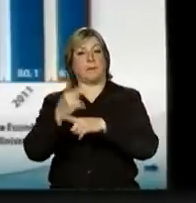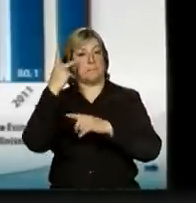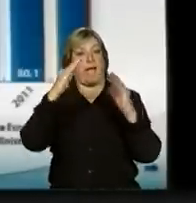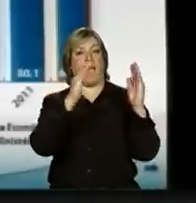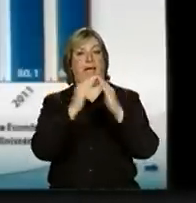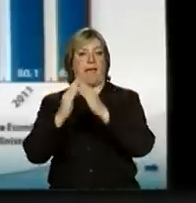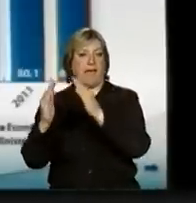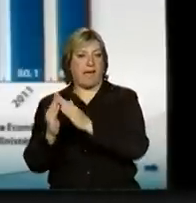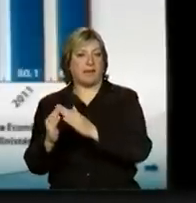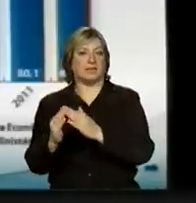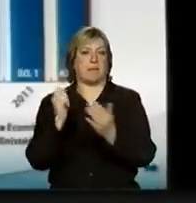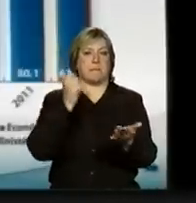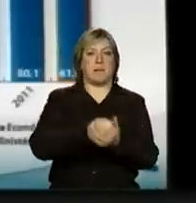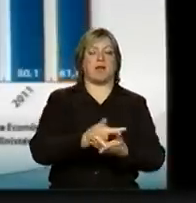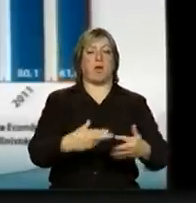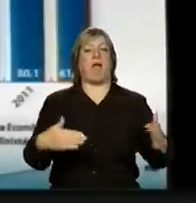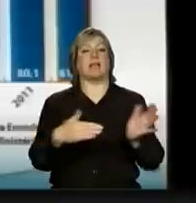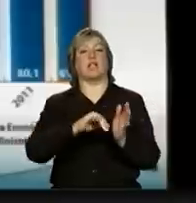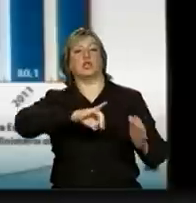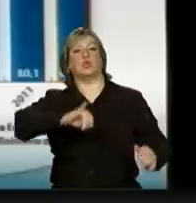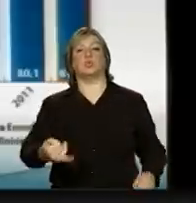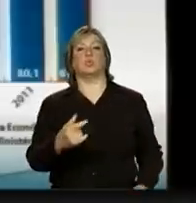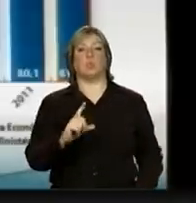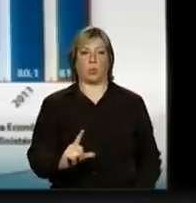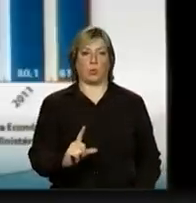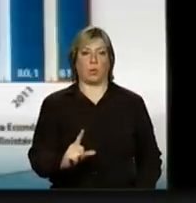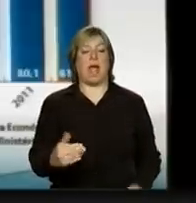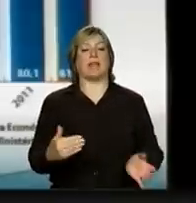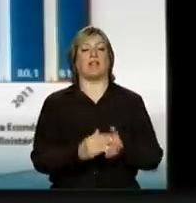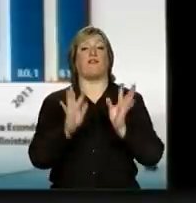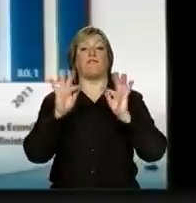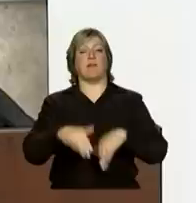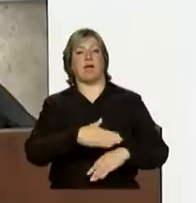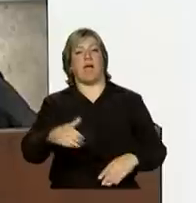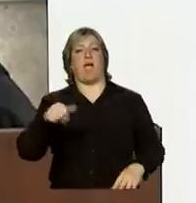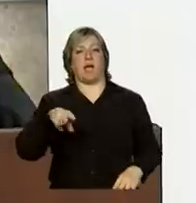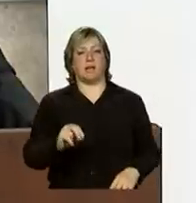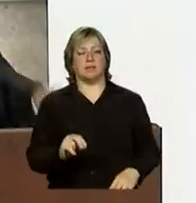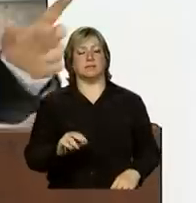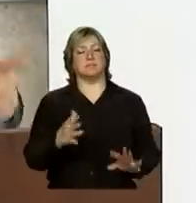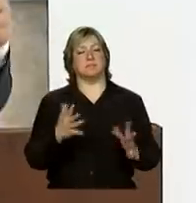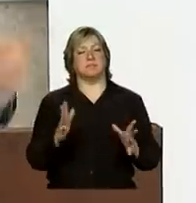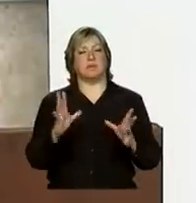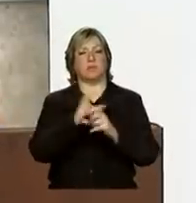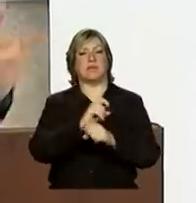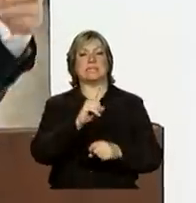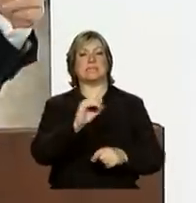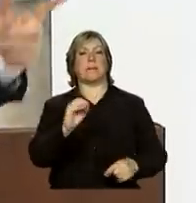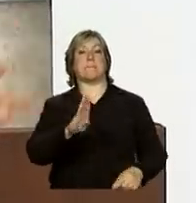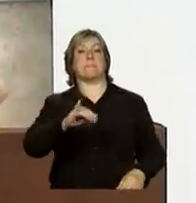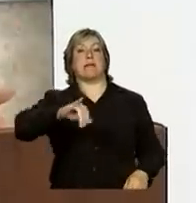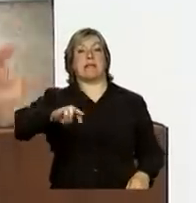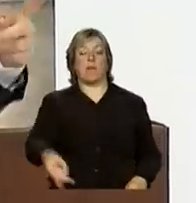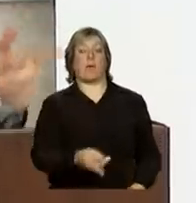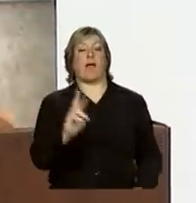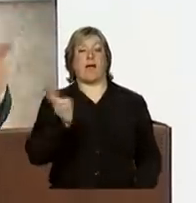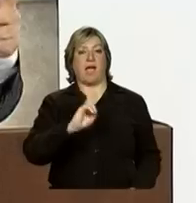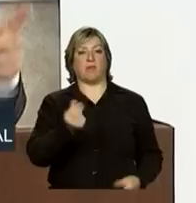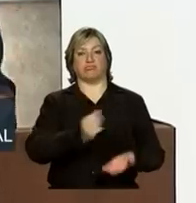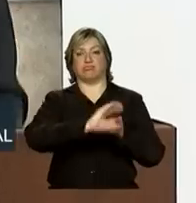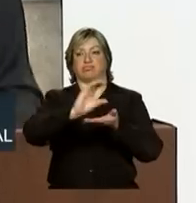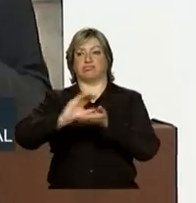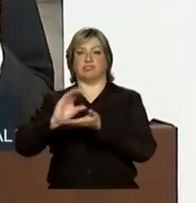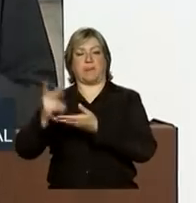ali deve ser até julho, e até o final do ano a previsão é de cerca de 100 bilhões de reais de